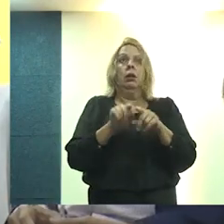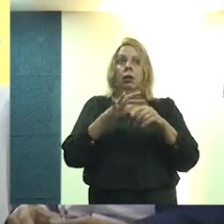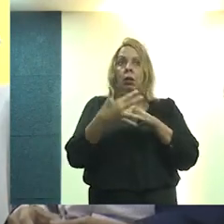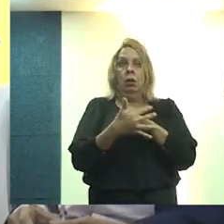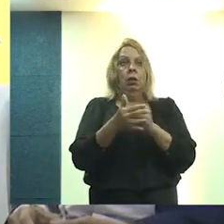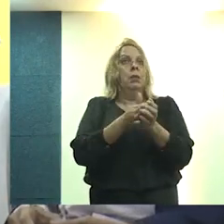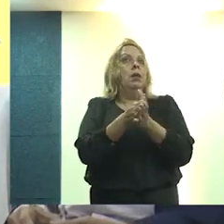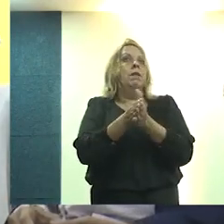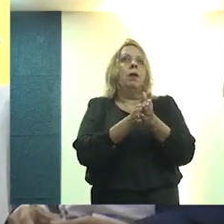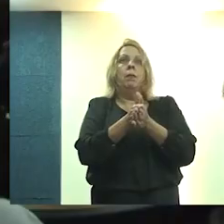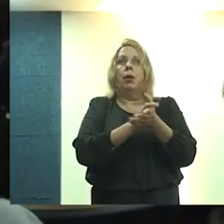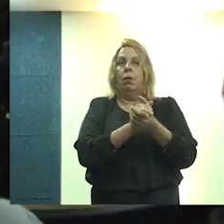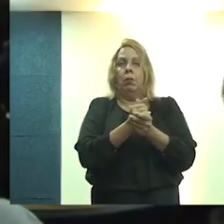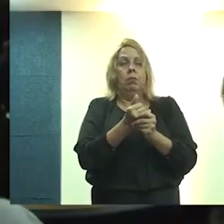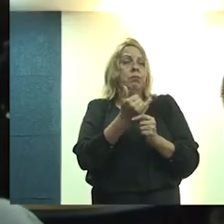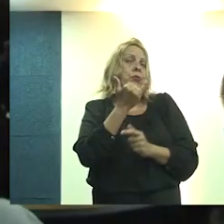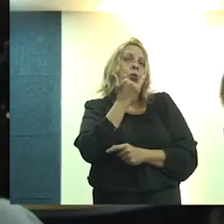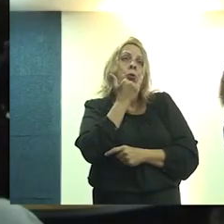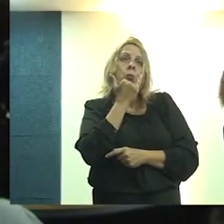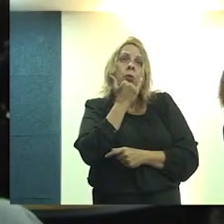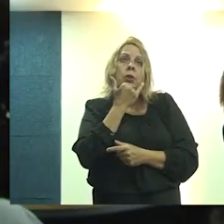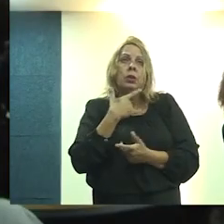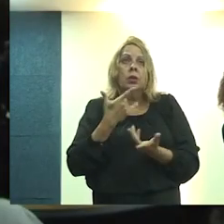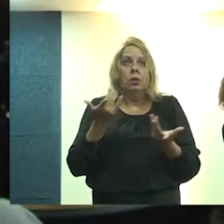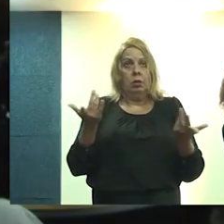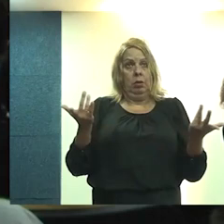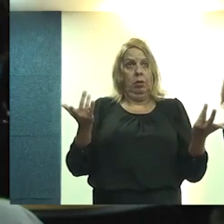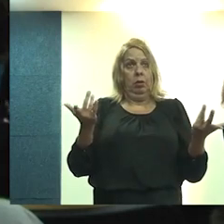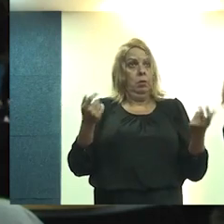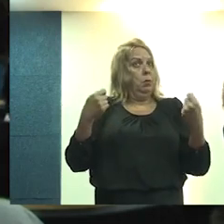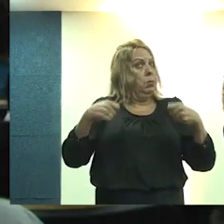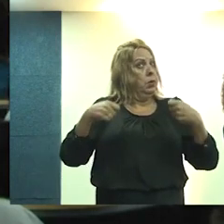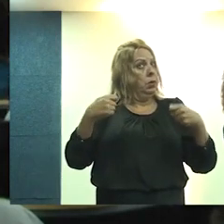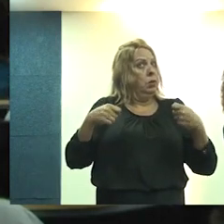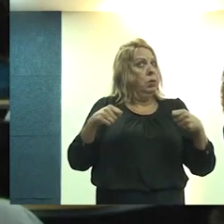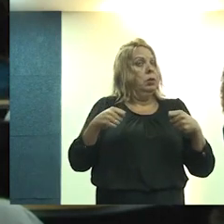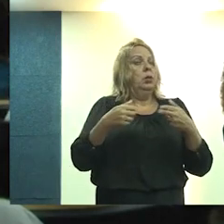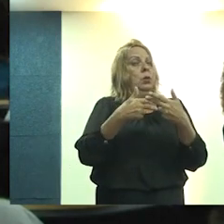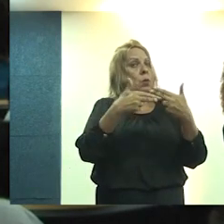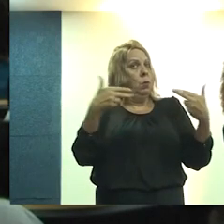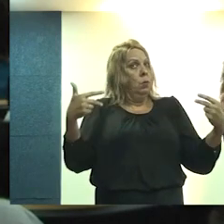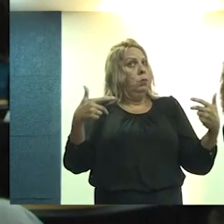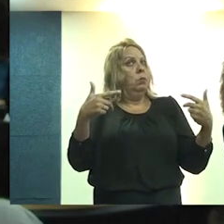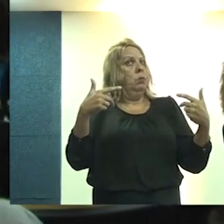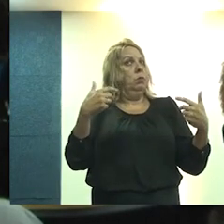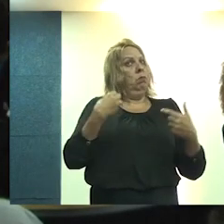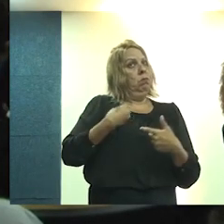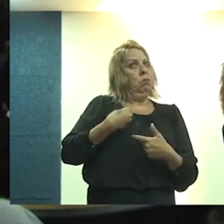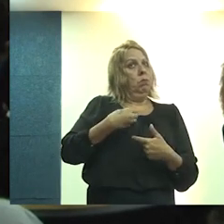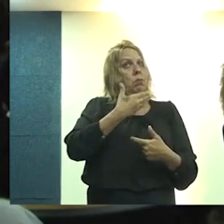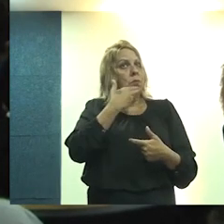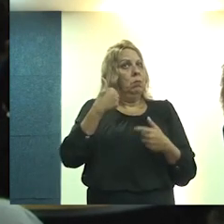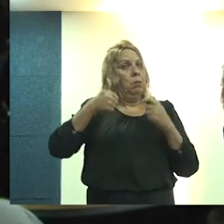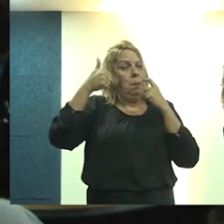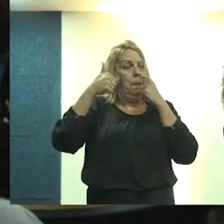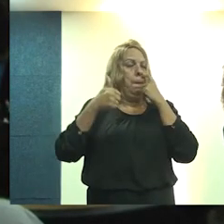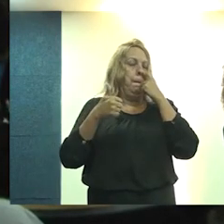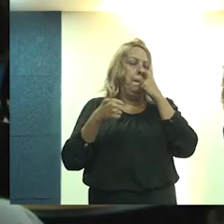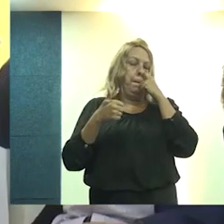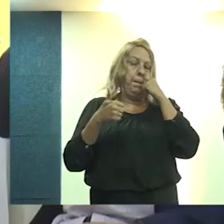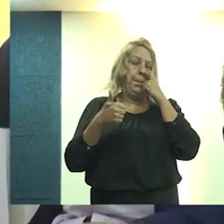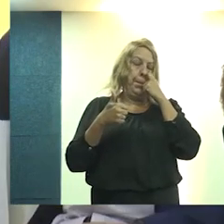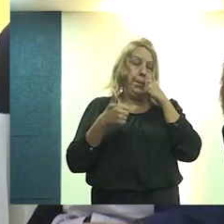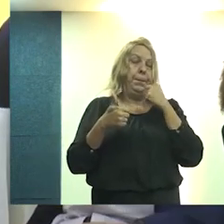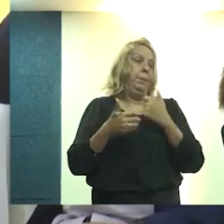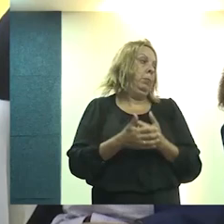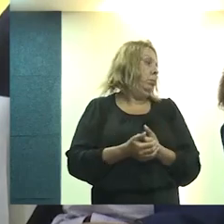pandemia para lavar a mão, sinto muito, pode ter potência, mas precisa de condições. Então, é isso que